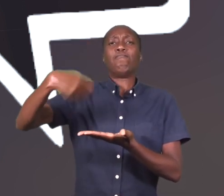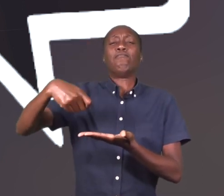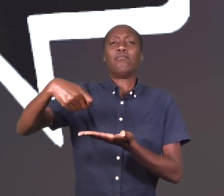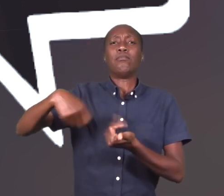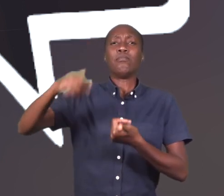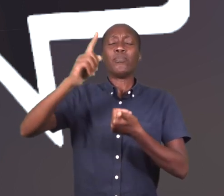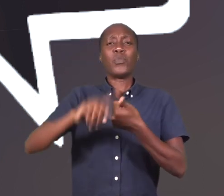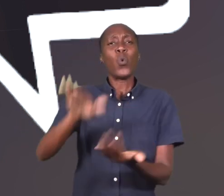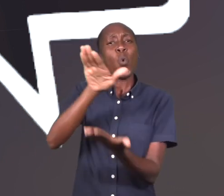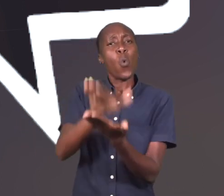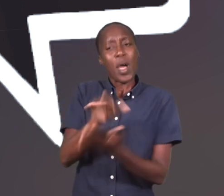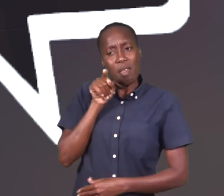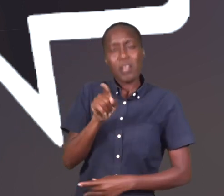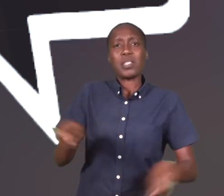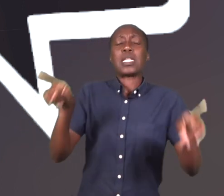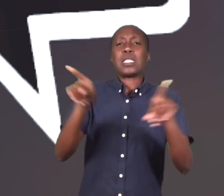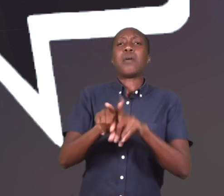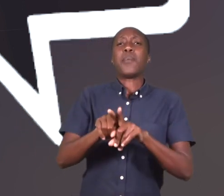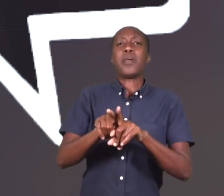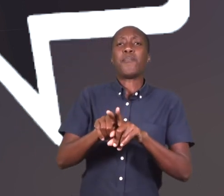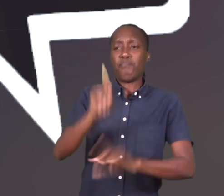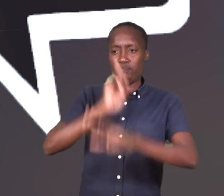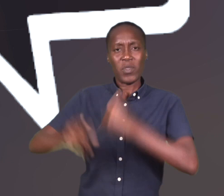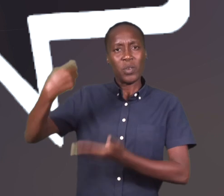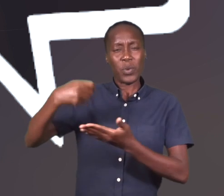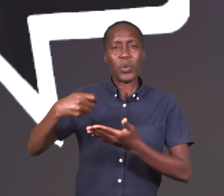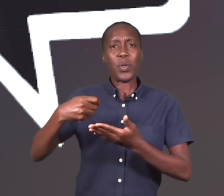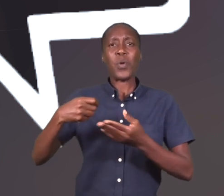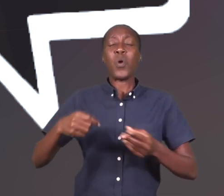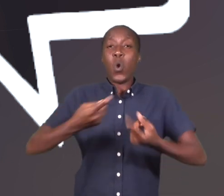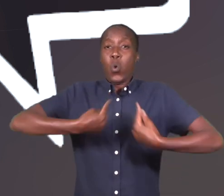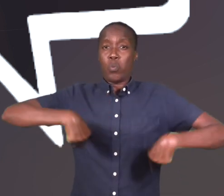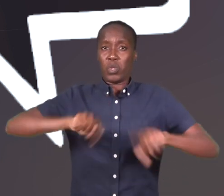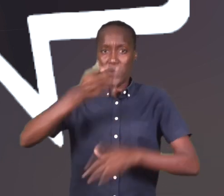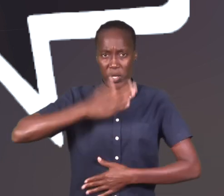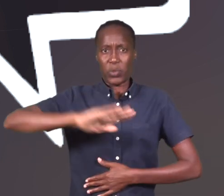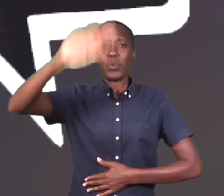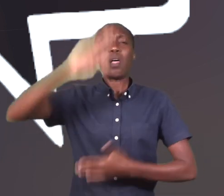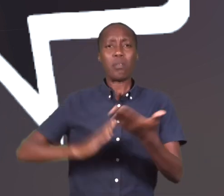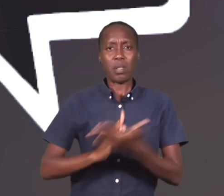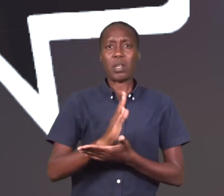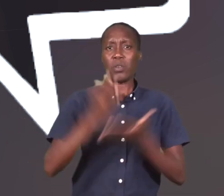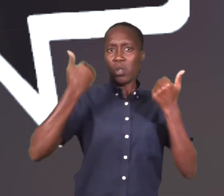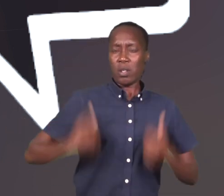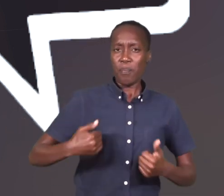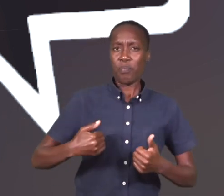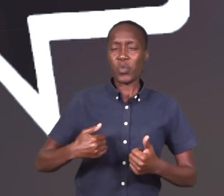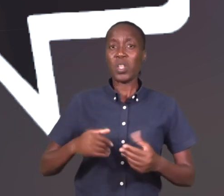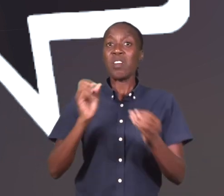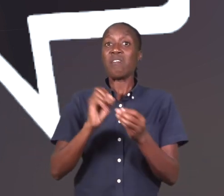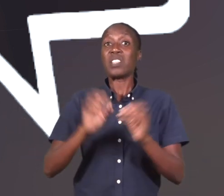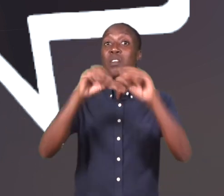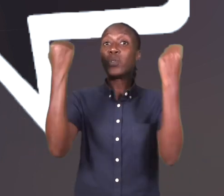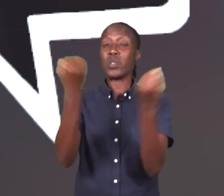Procuradorias da República de Moçambique Provedor da Justiça Comissão Nacional dos